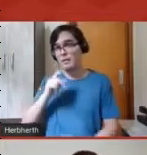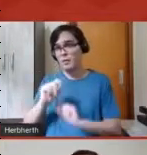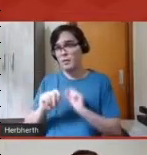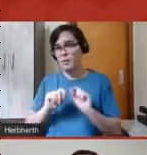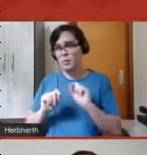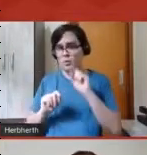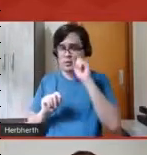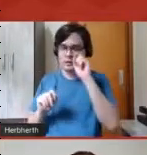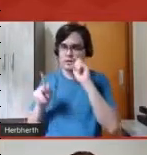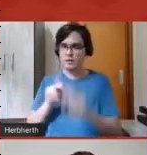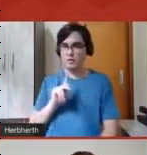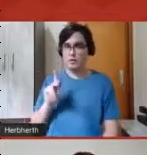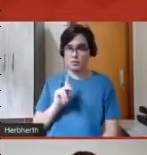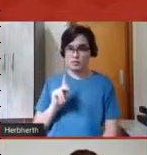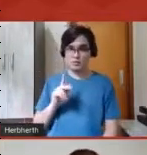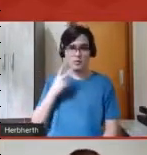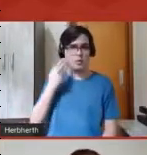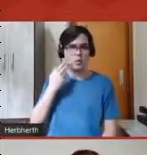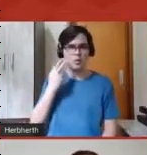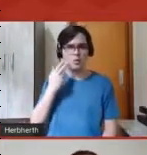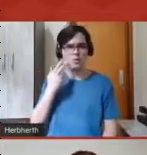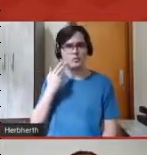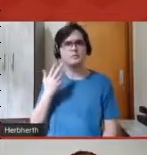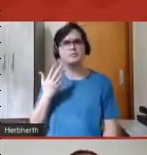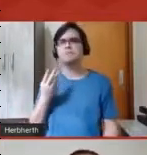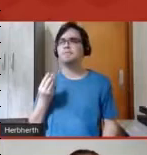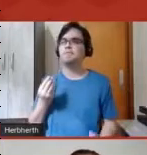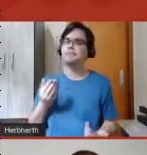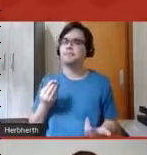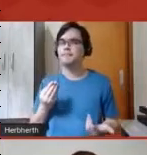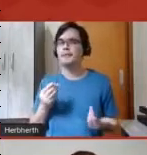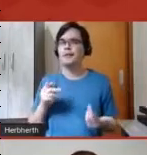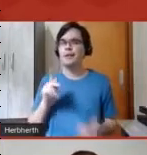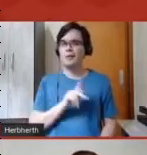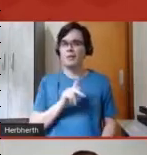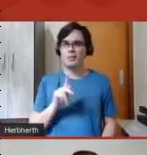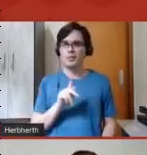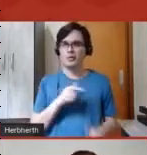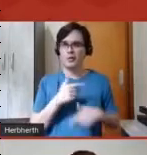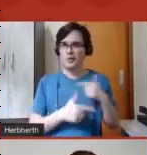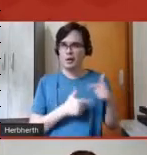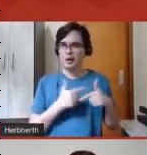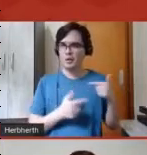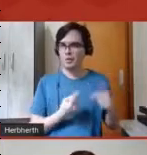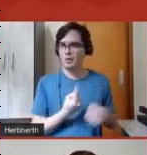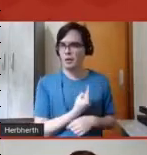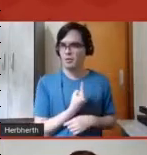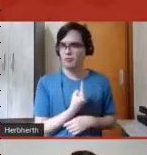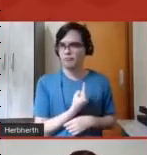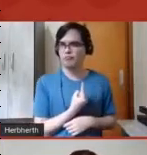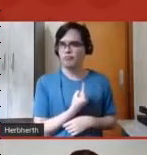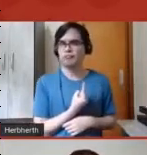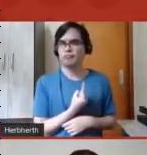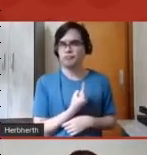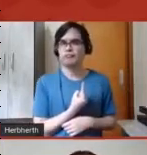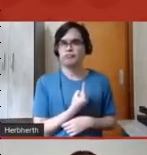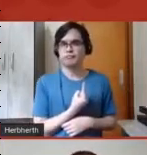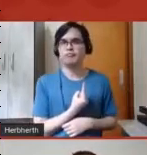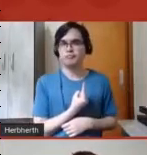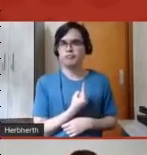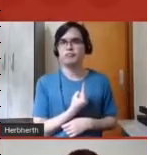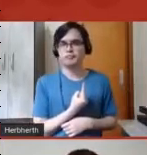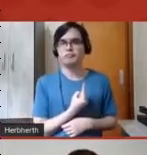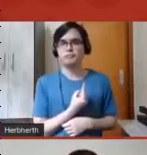normalmente, ele exerce a sua profissão de maneira solitária. Nós temos ali a nossa